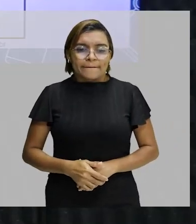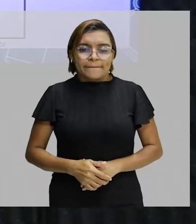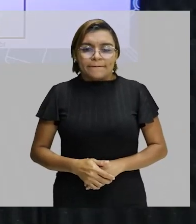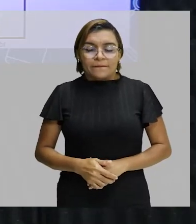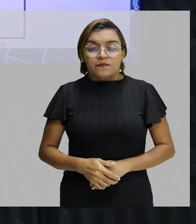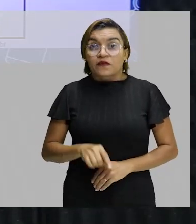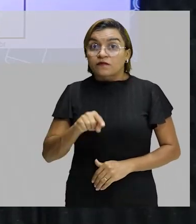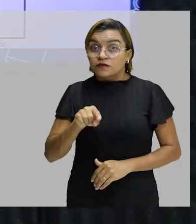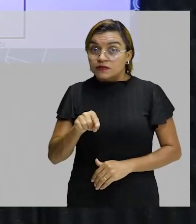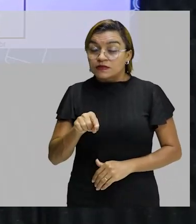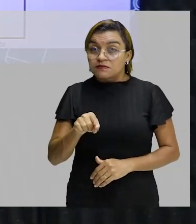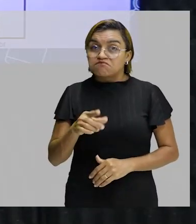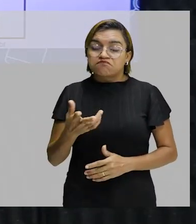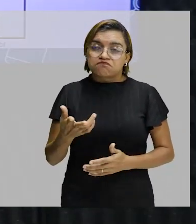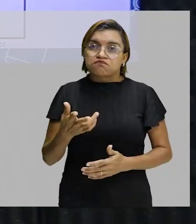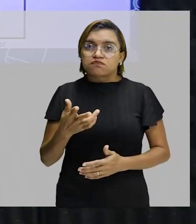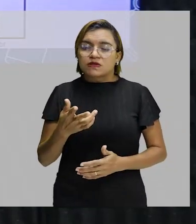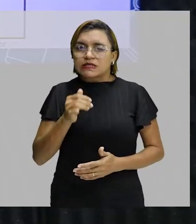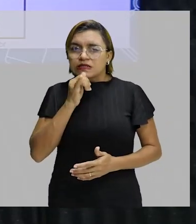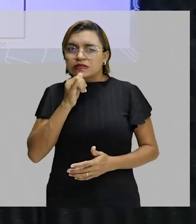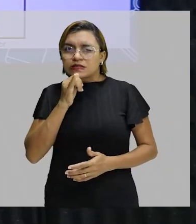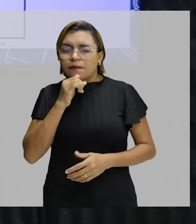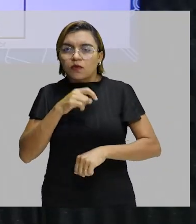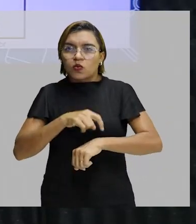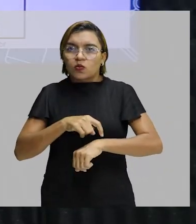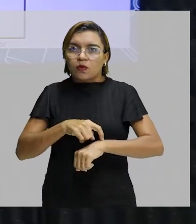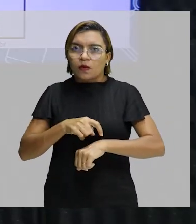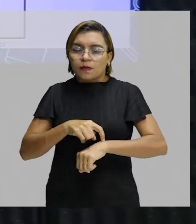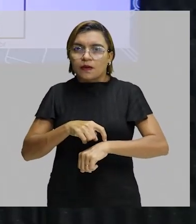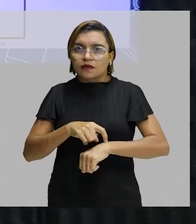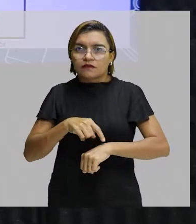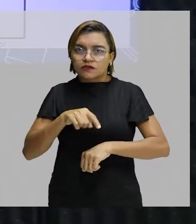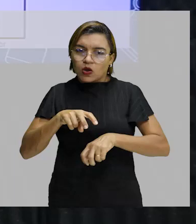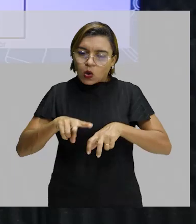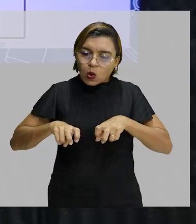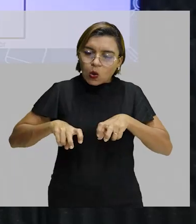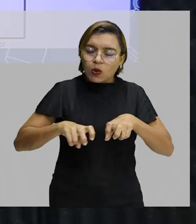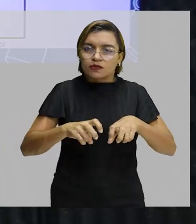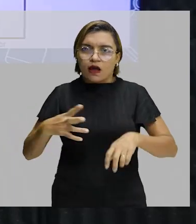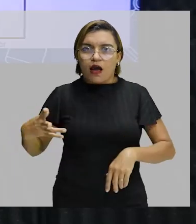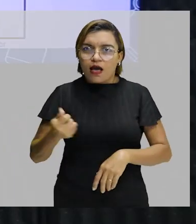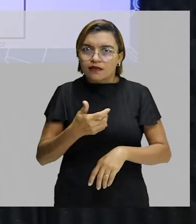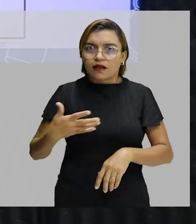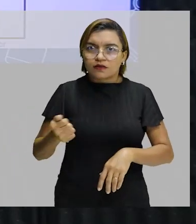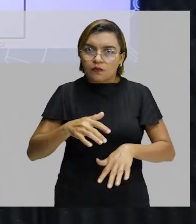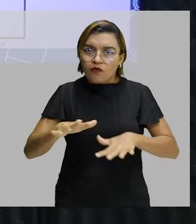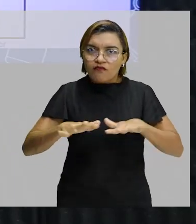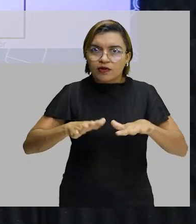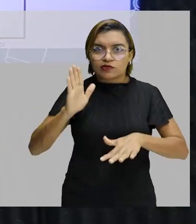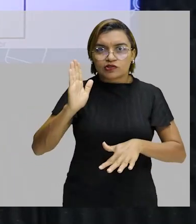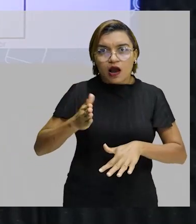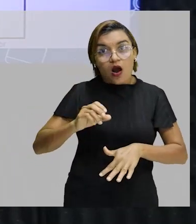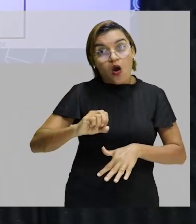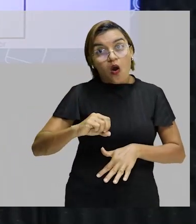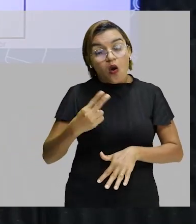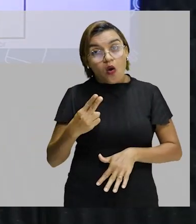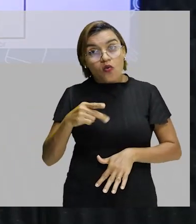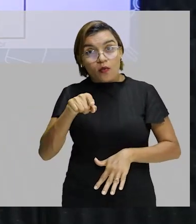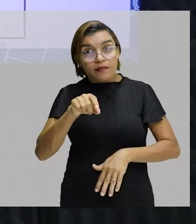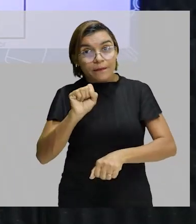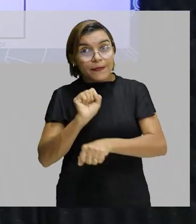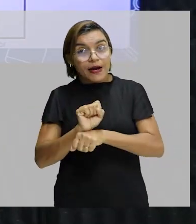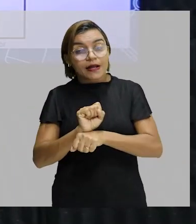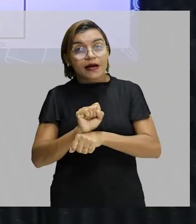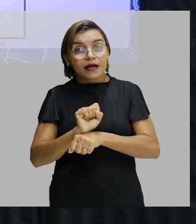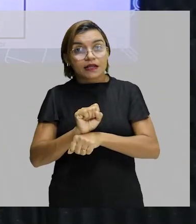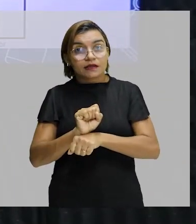Você acha que você tem um nível de aceleração maior quando você já está em movimento ou quando você está parado